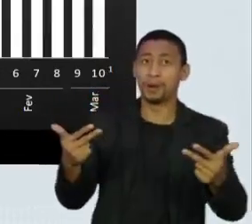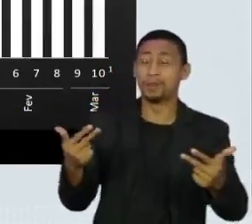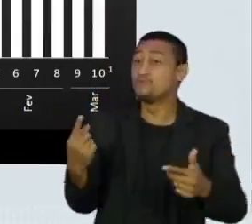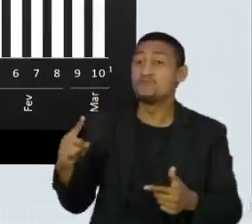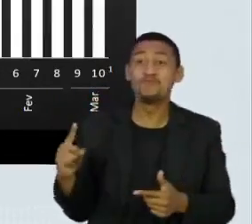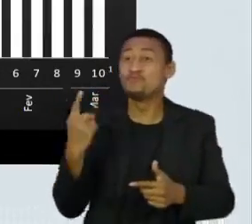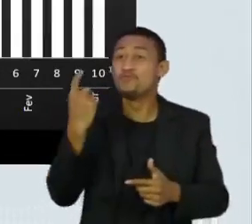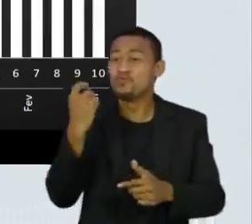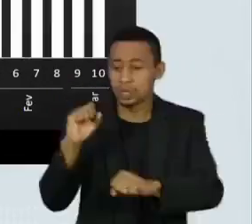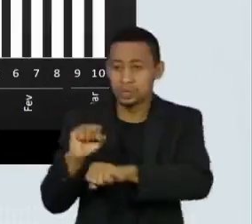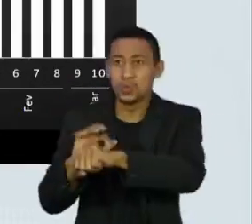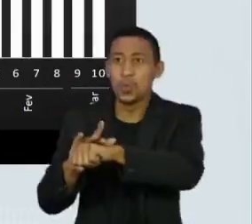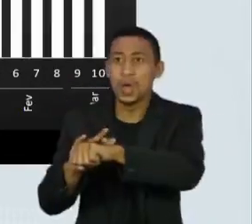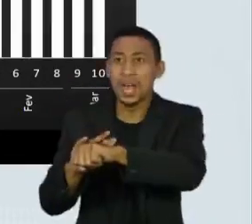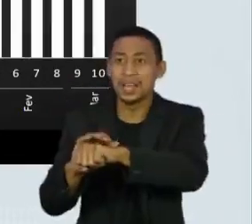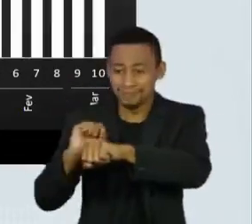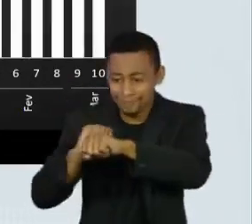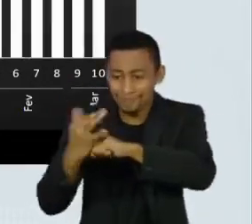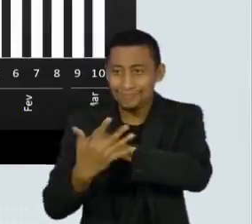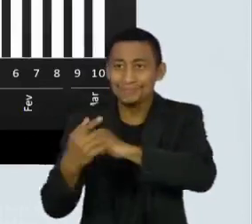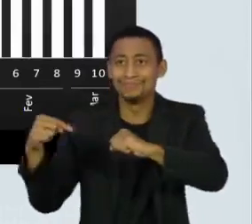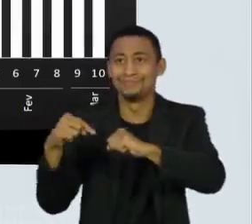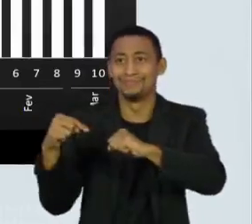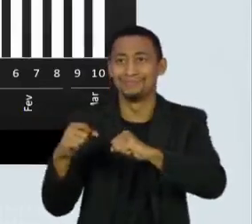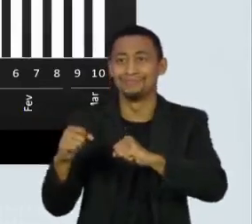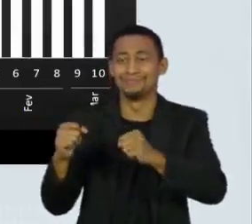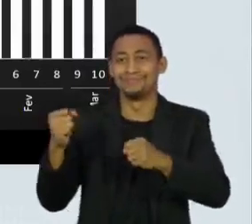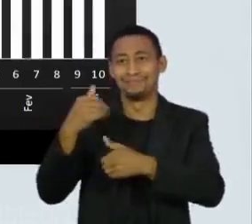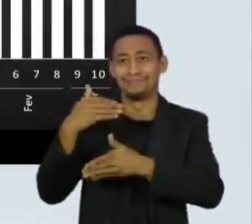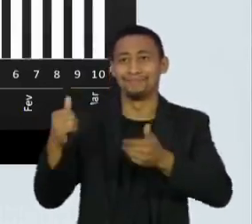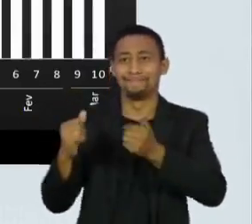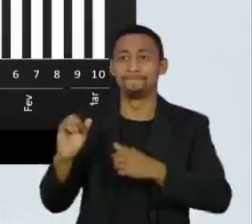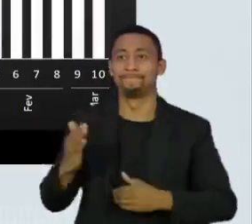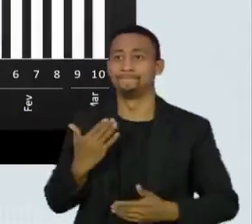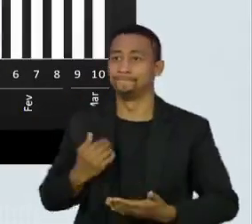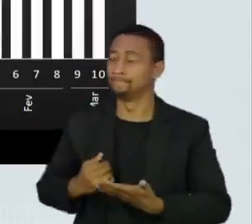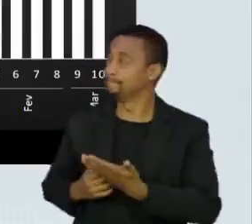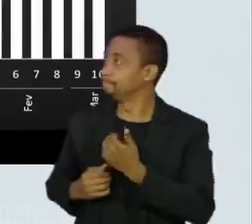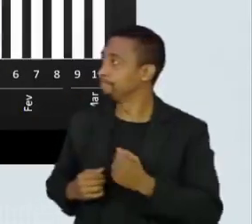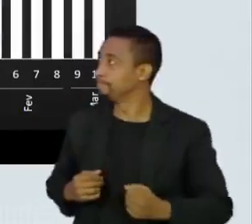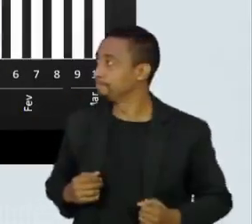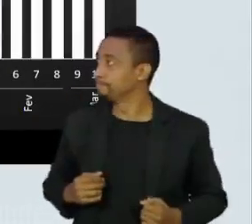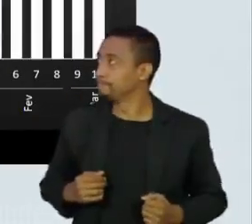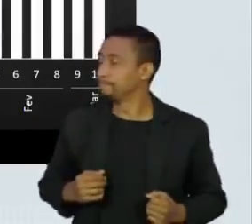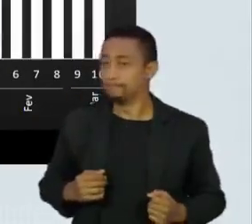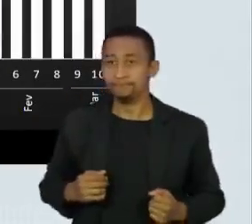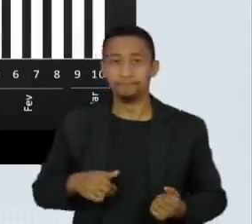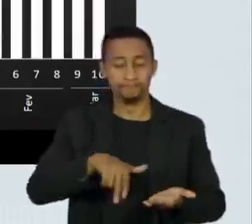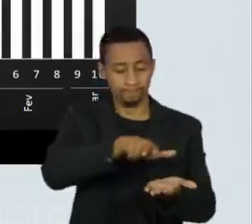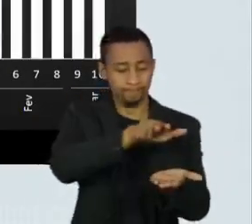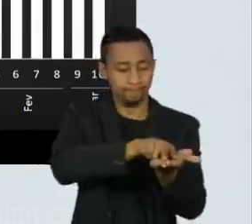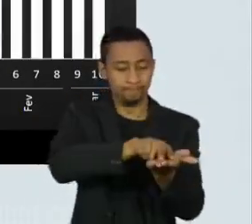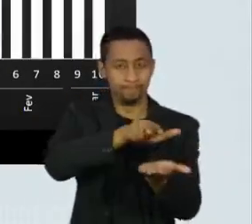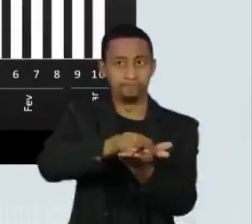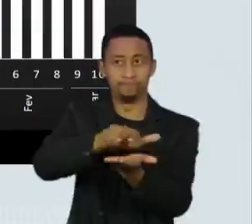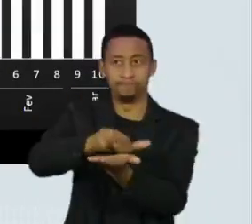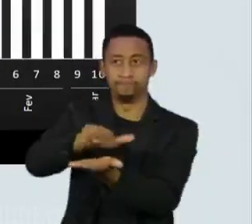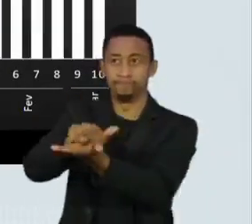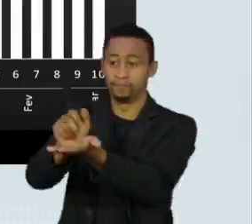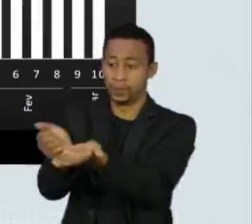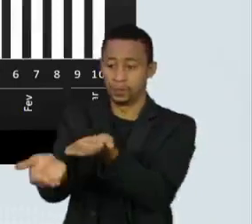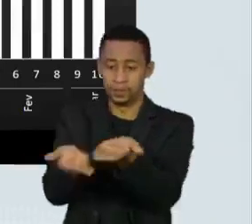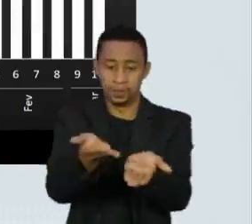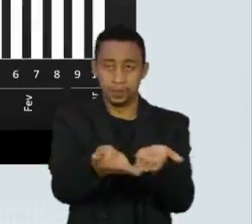determinada doença, no caso, o próprio COVID. Próximo, por favor. E as internações que mostram